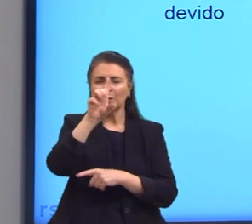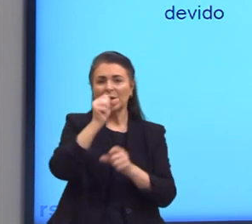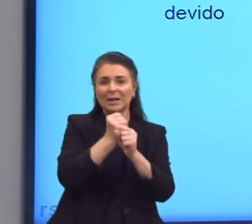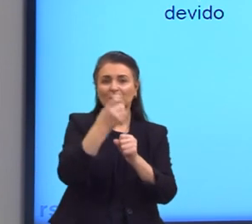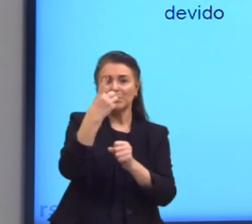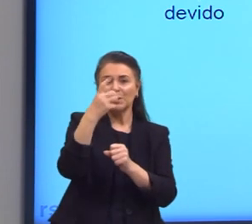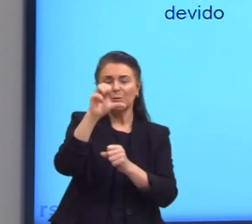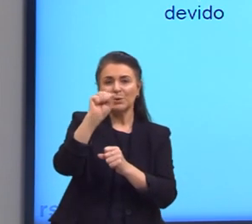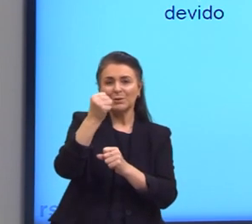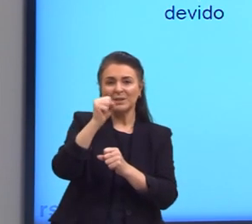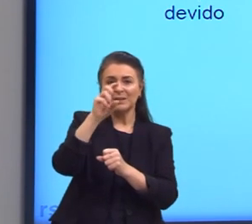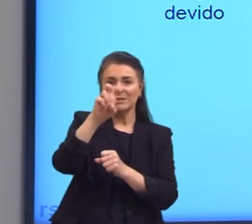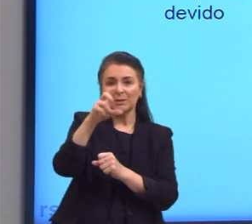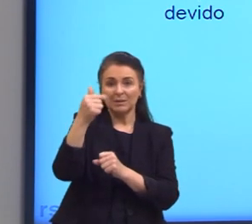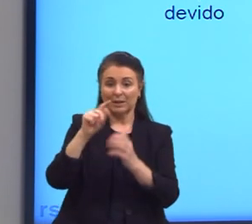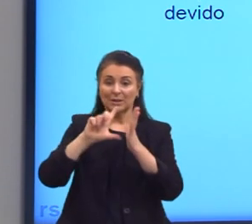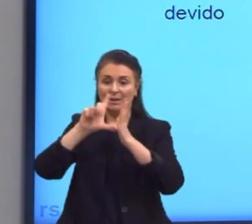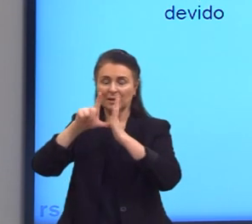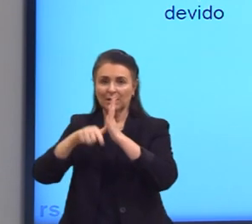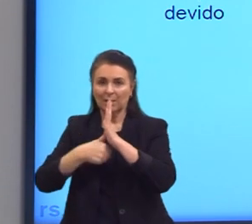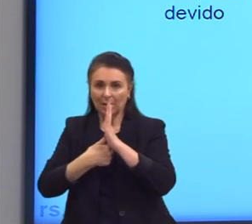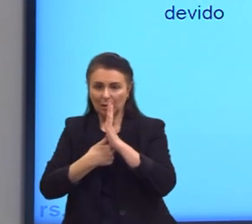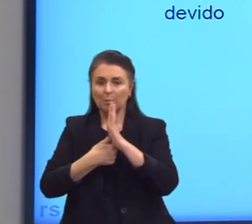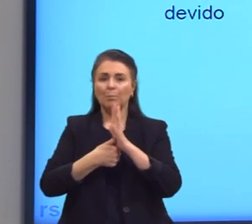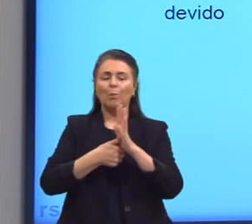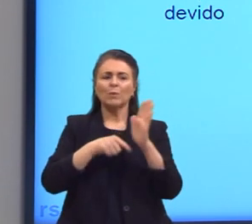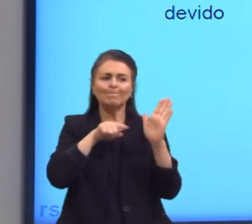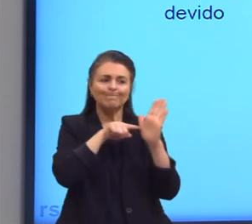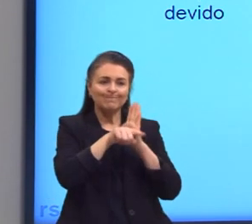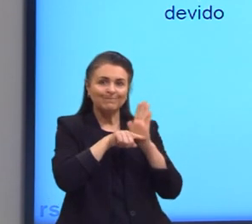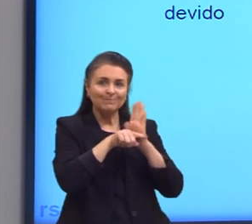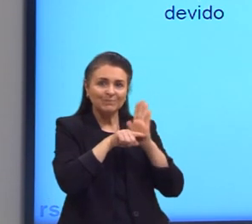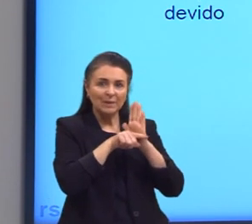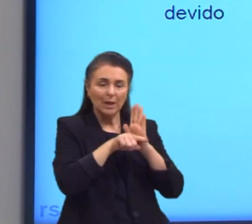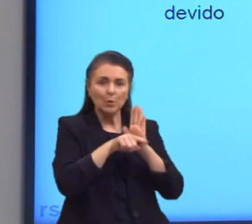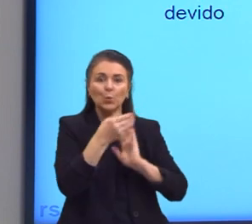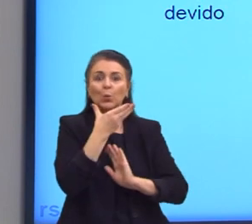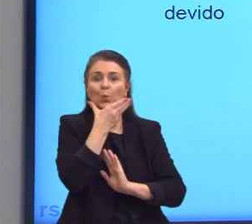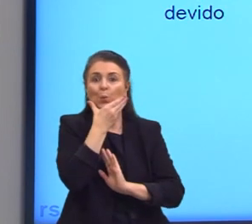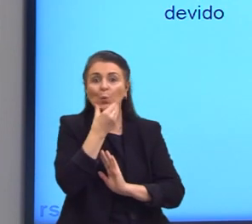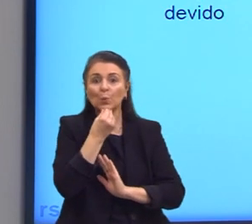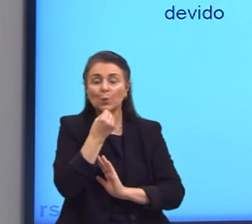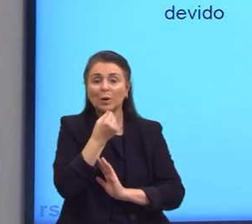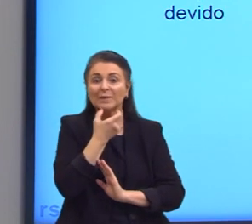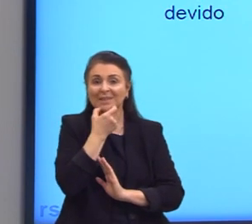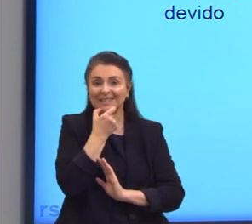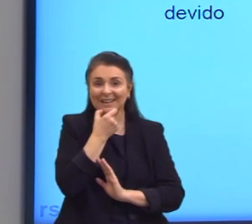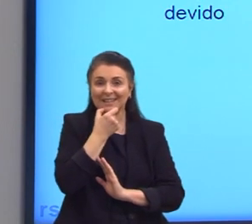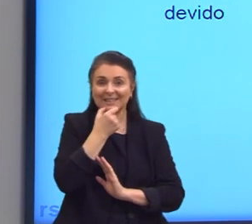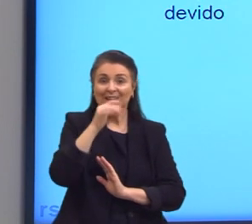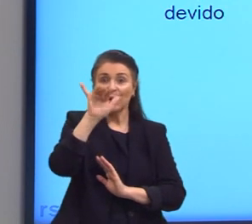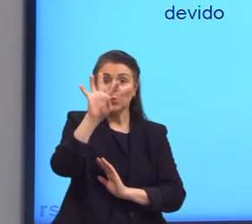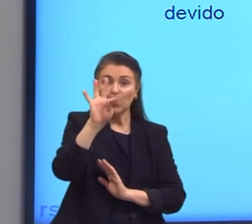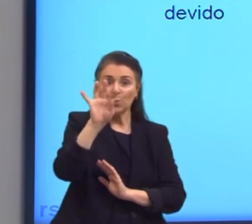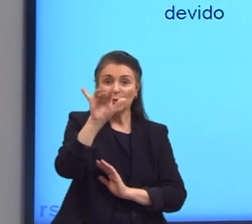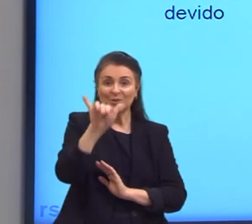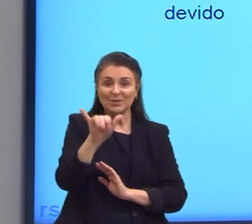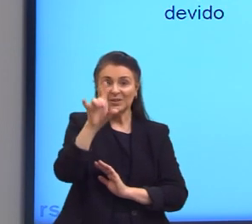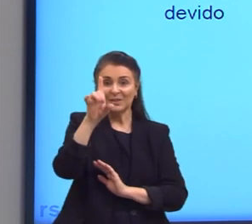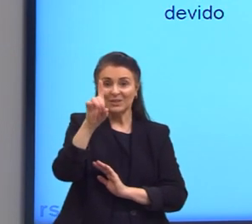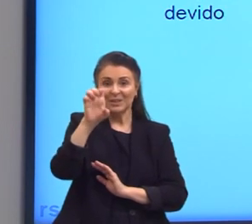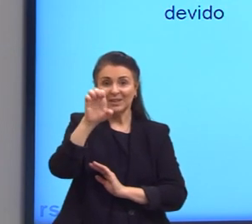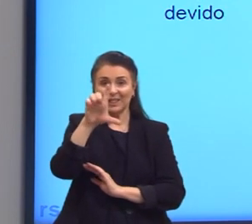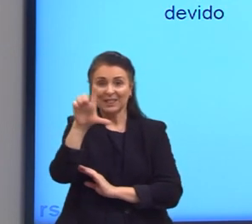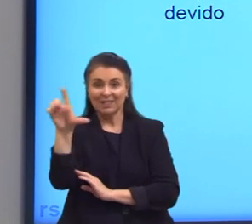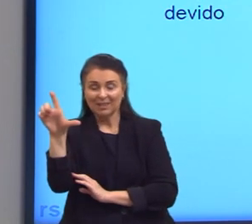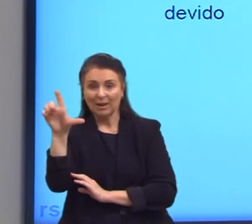e, posteriormente, investigado pelo físico inglês John Tyndall. Esse efeito é o que torna